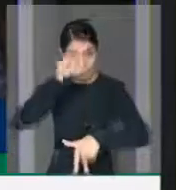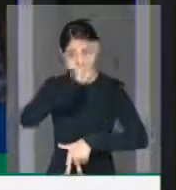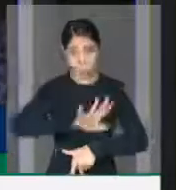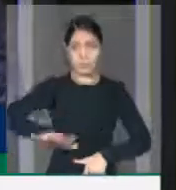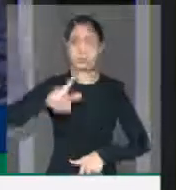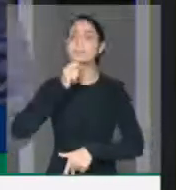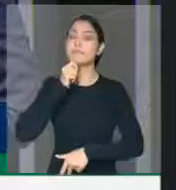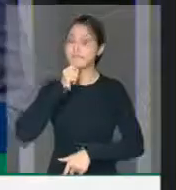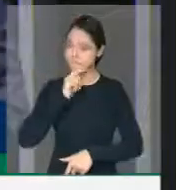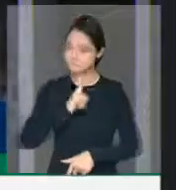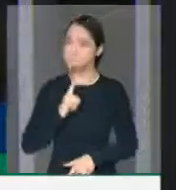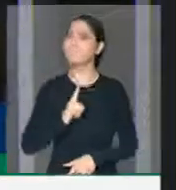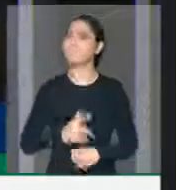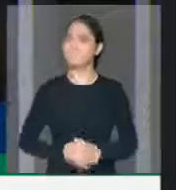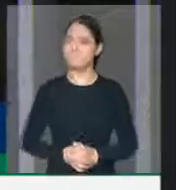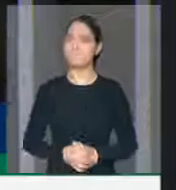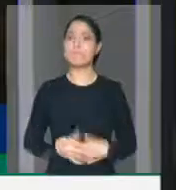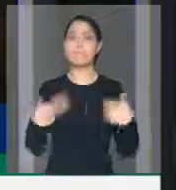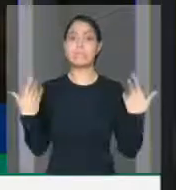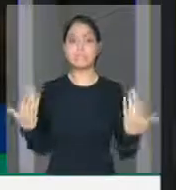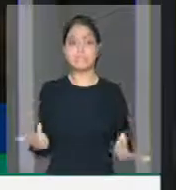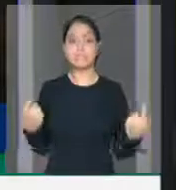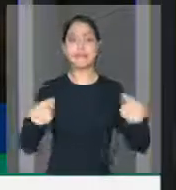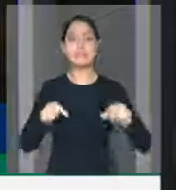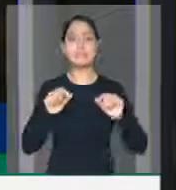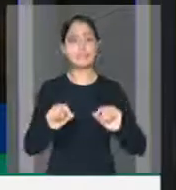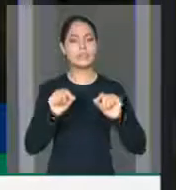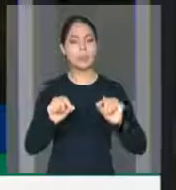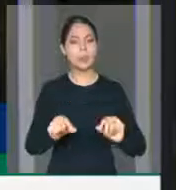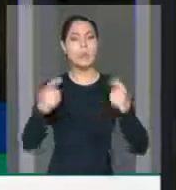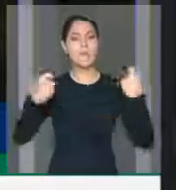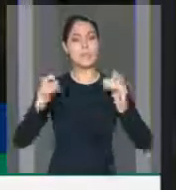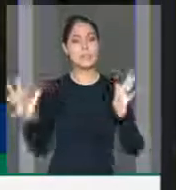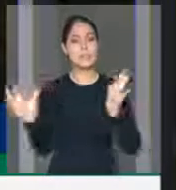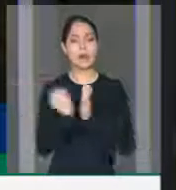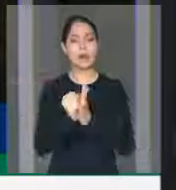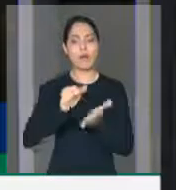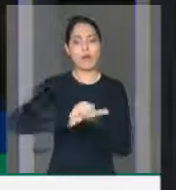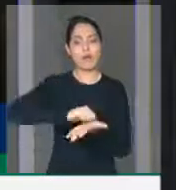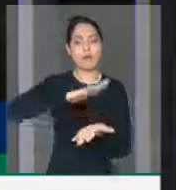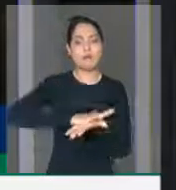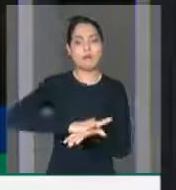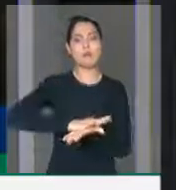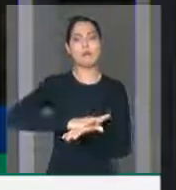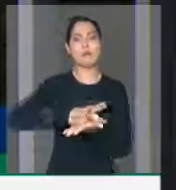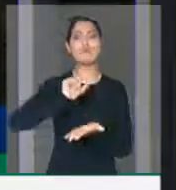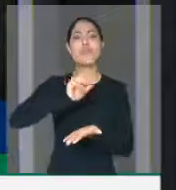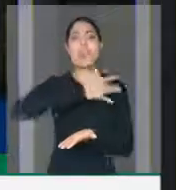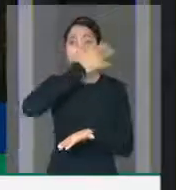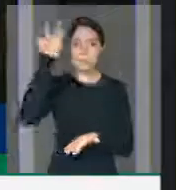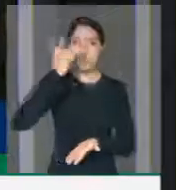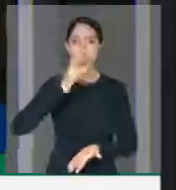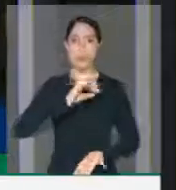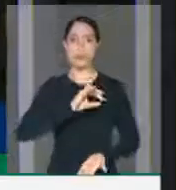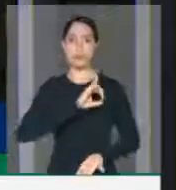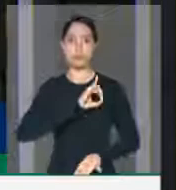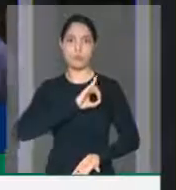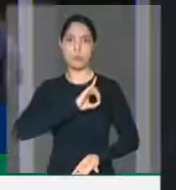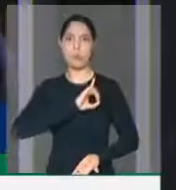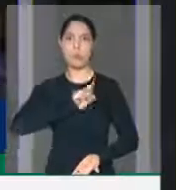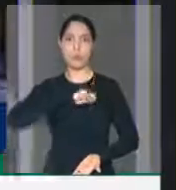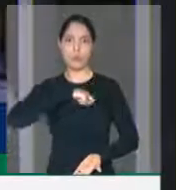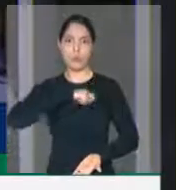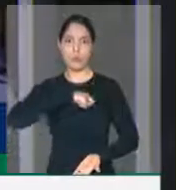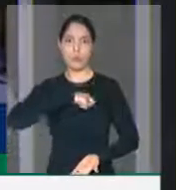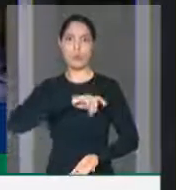Ela traz a necessidade de credenciamento dos profissionais no DETRAN, que é o órgão público de